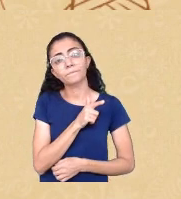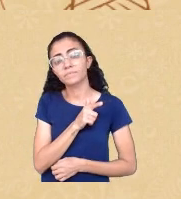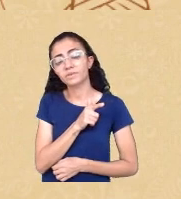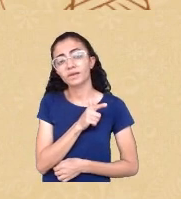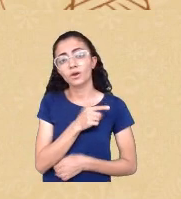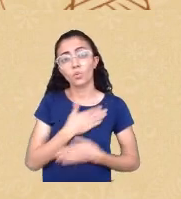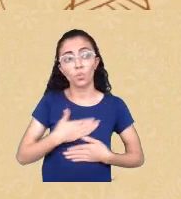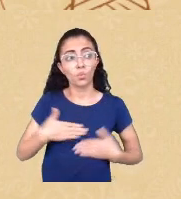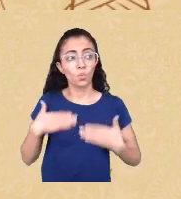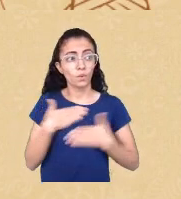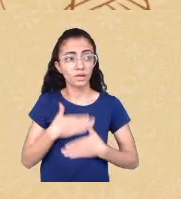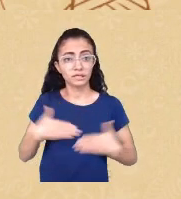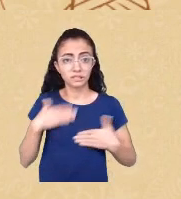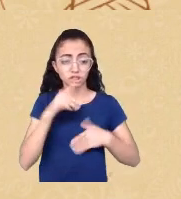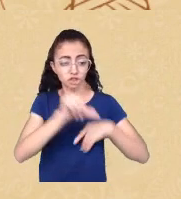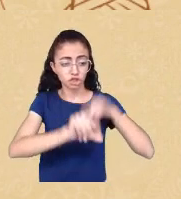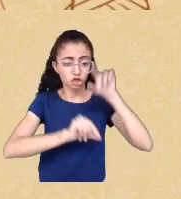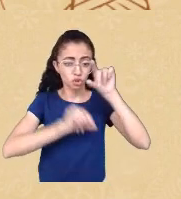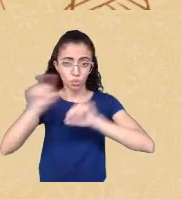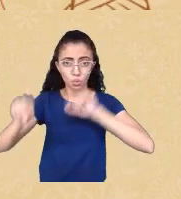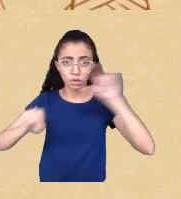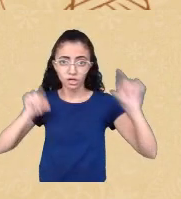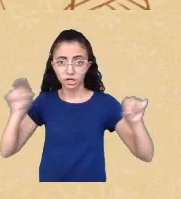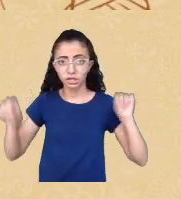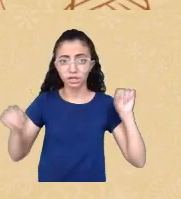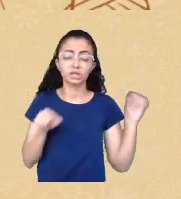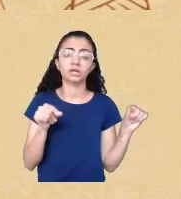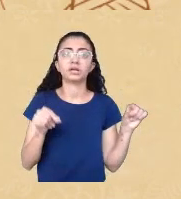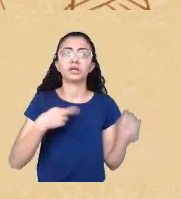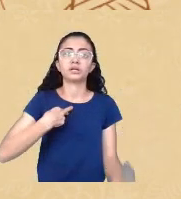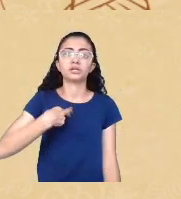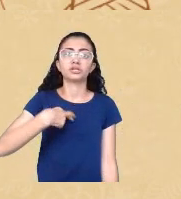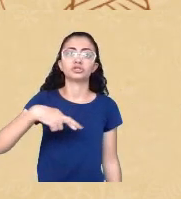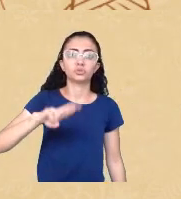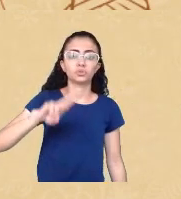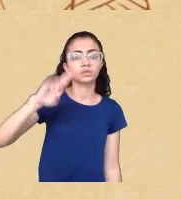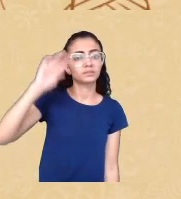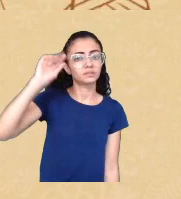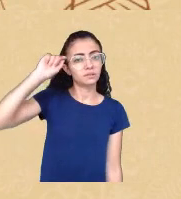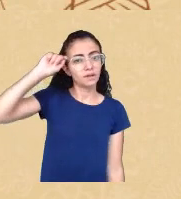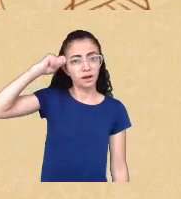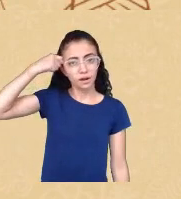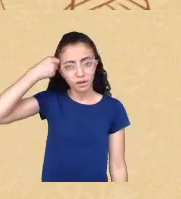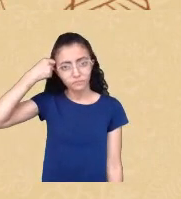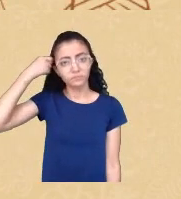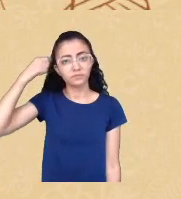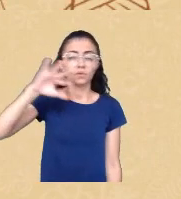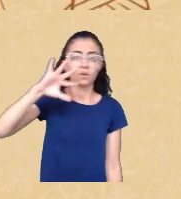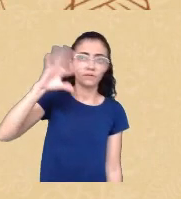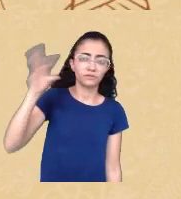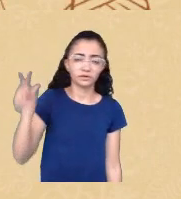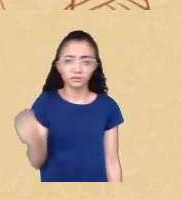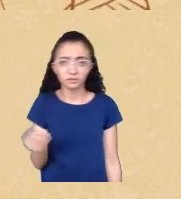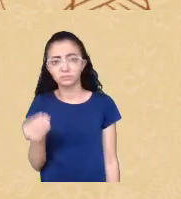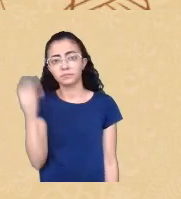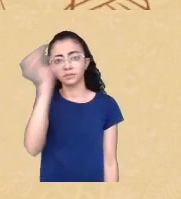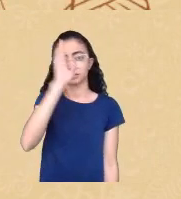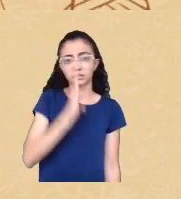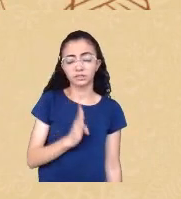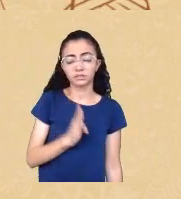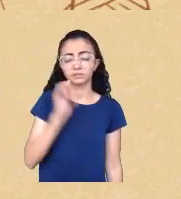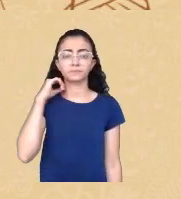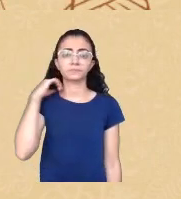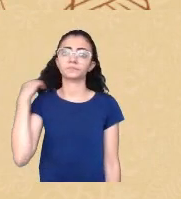religiões de matrizes africanas as religiões afro-brasileiras e as religiões afro-indígenas como suas